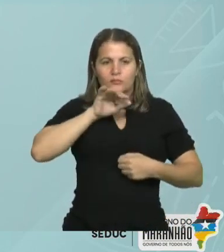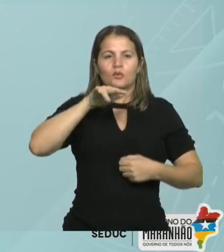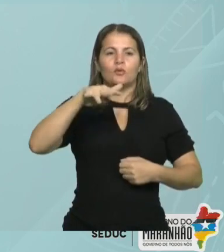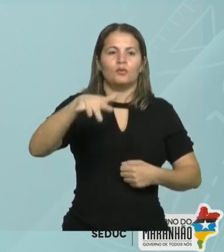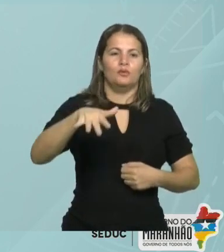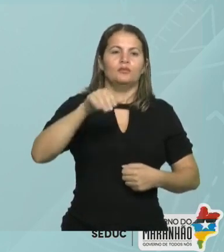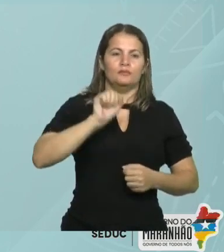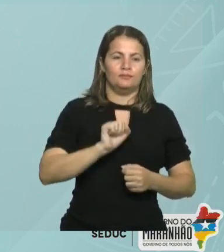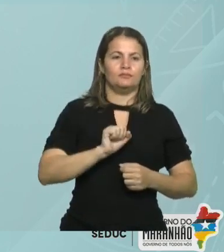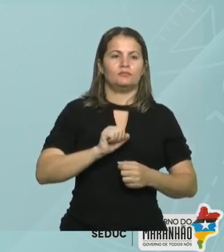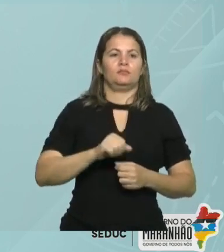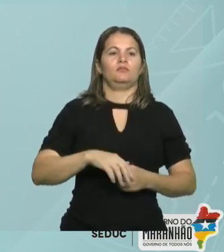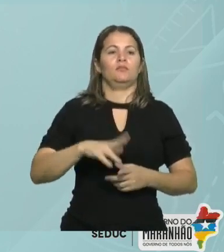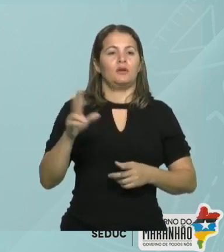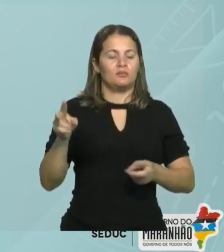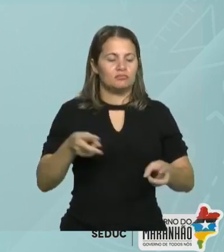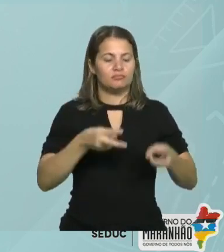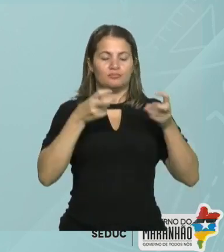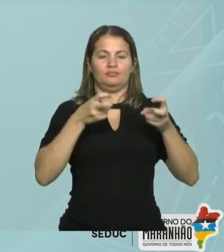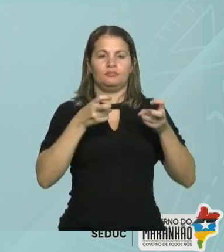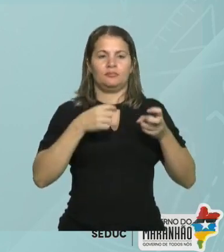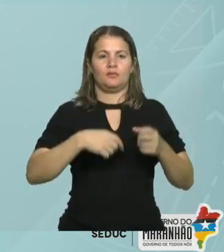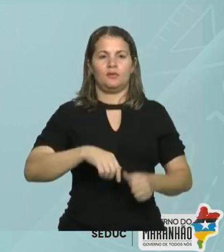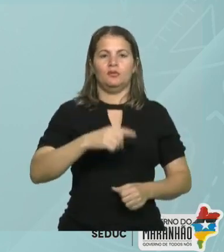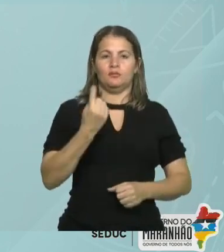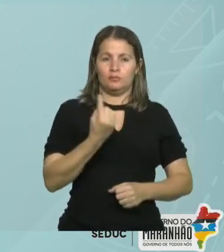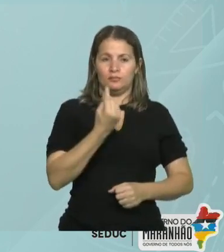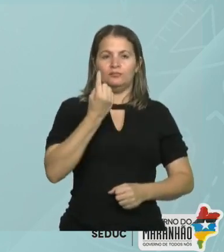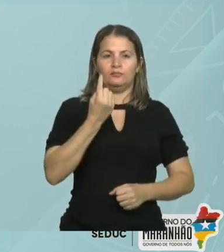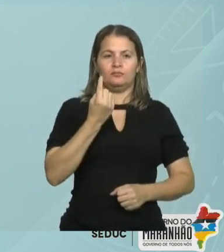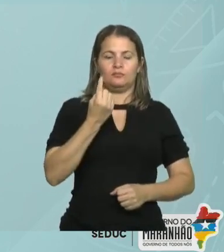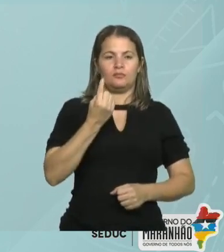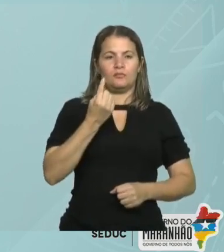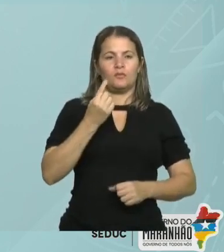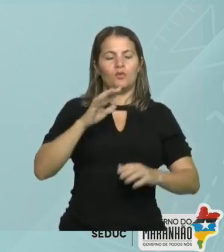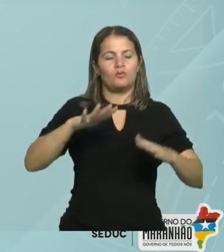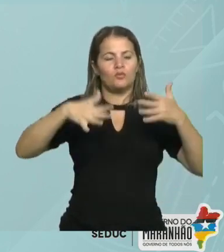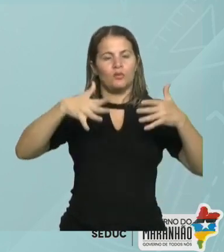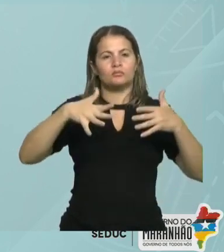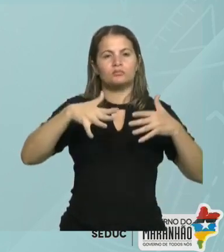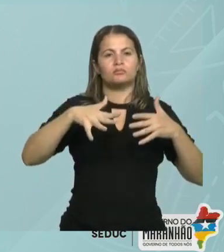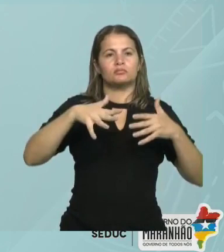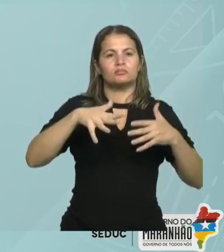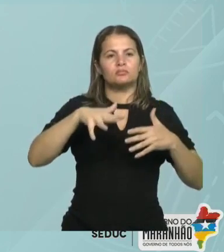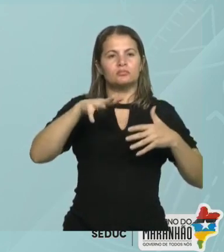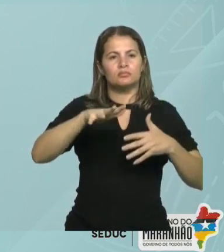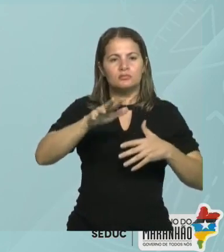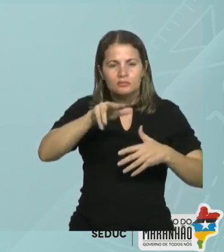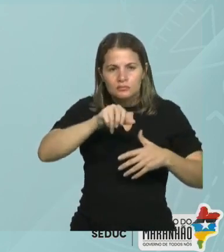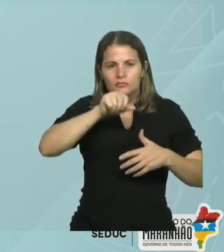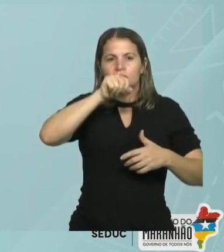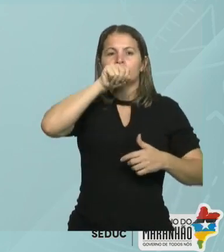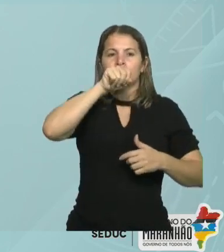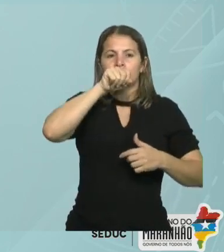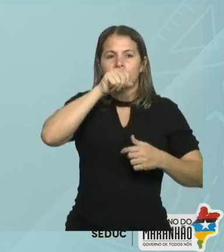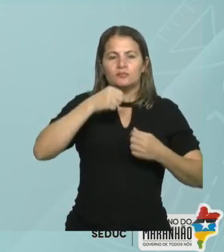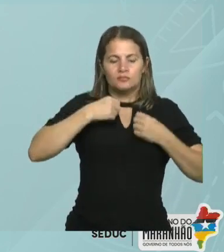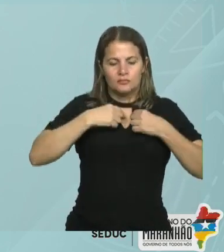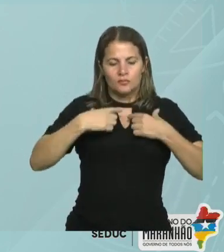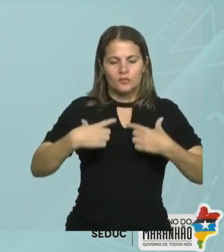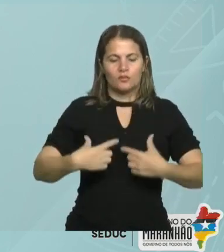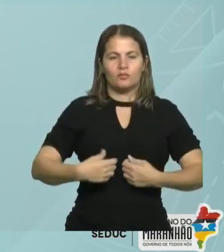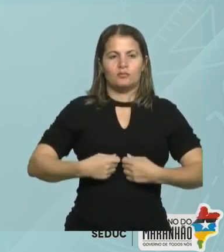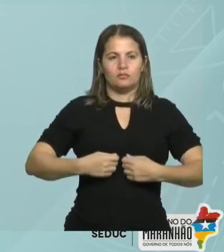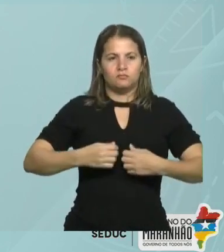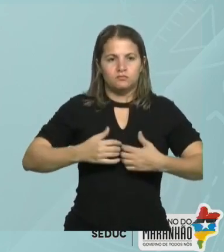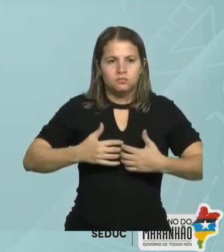no homem. Item 1. Durante a inspiração, o diafragma se contrai e desce, aumentando o volume da caixa